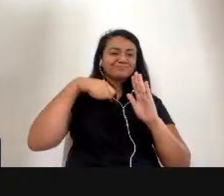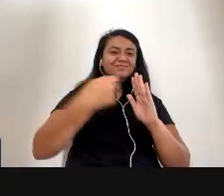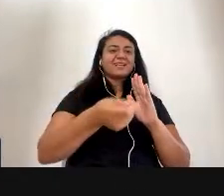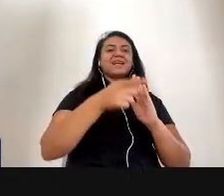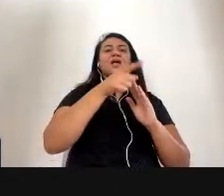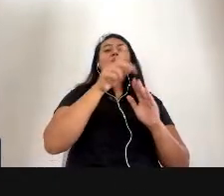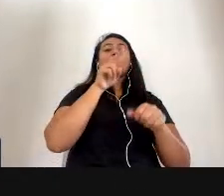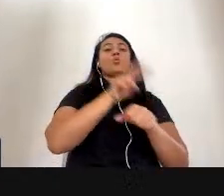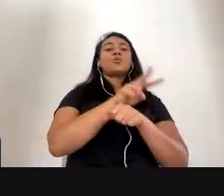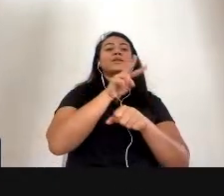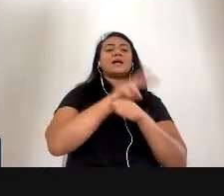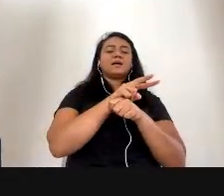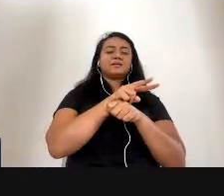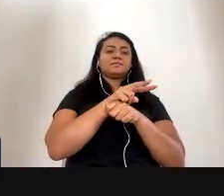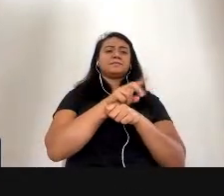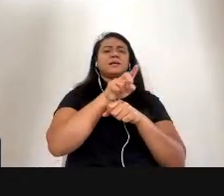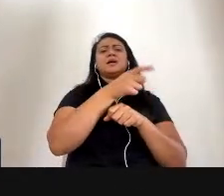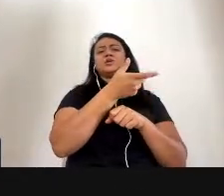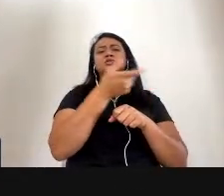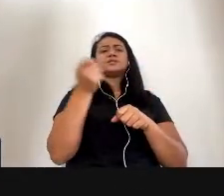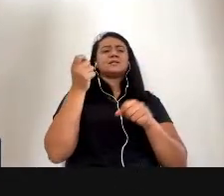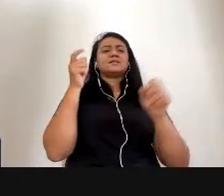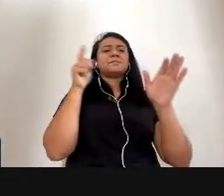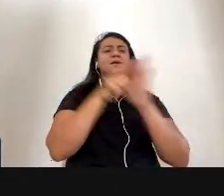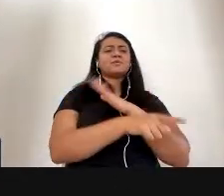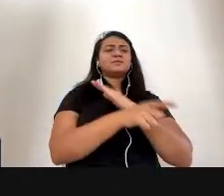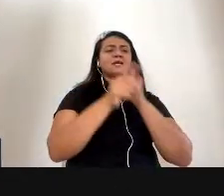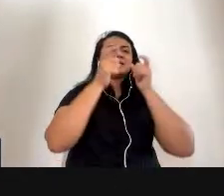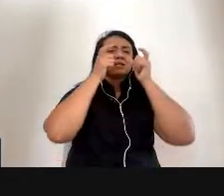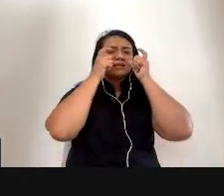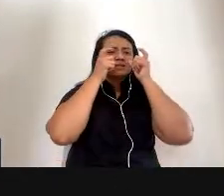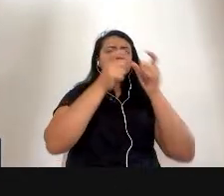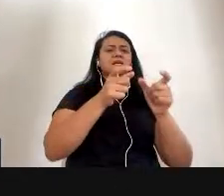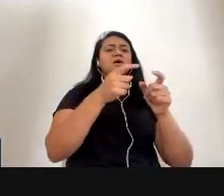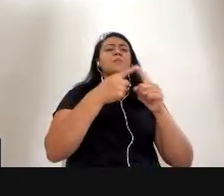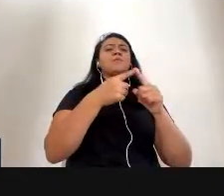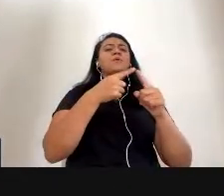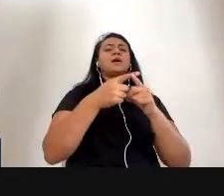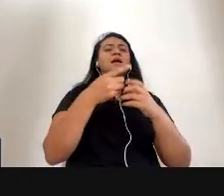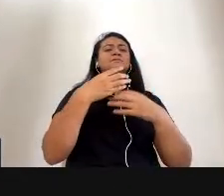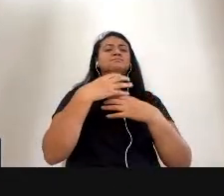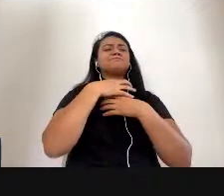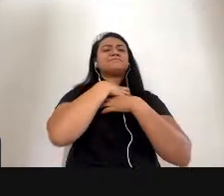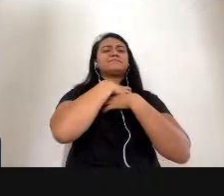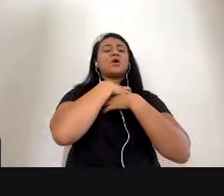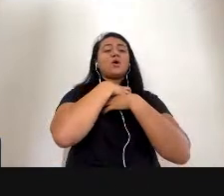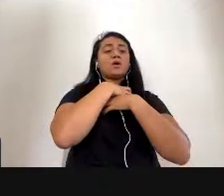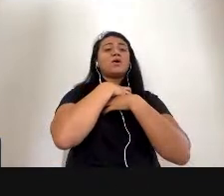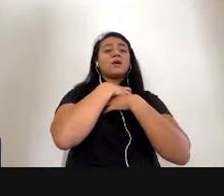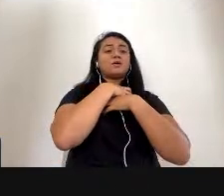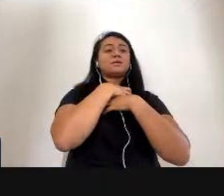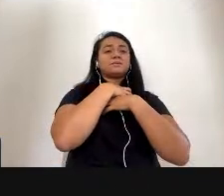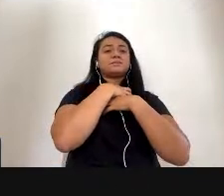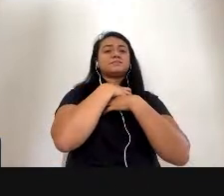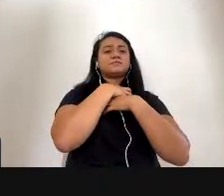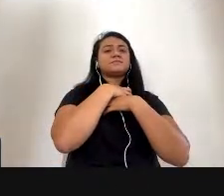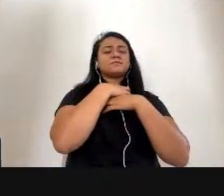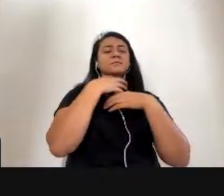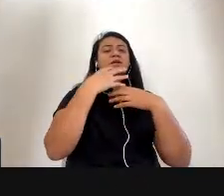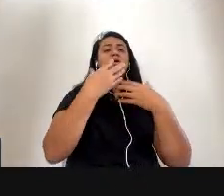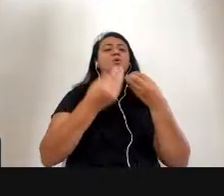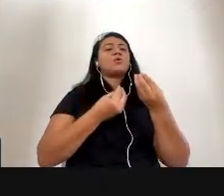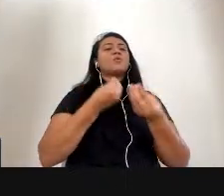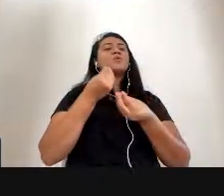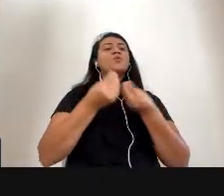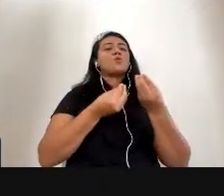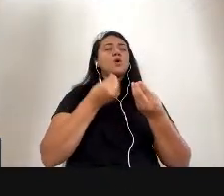são muito interessantes porque elas tocam de uma certa proporção